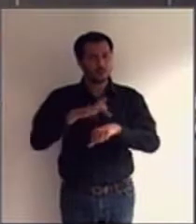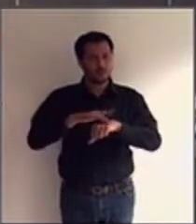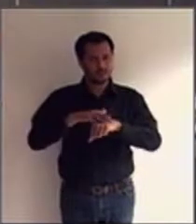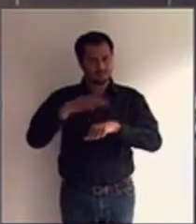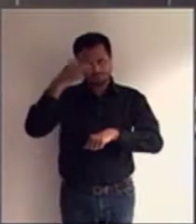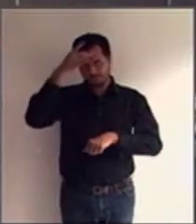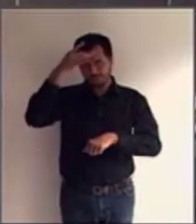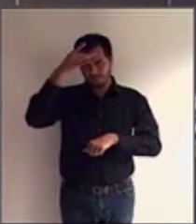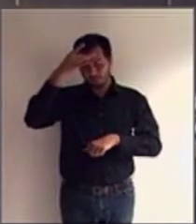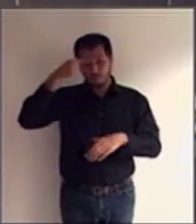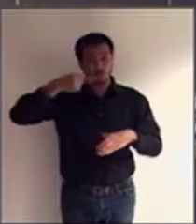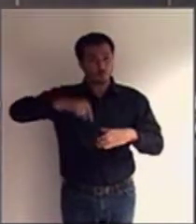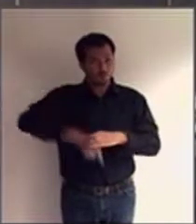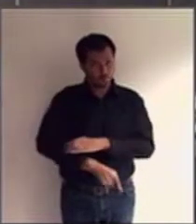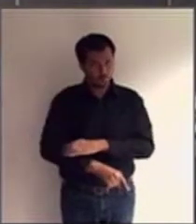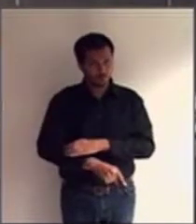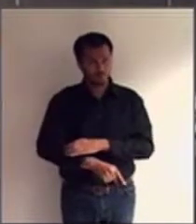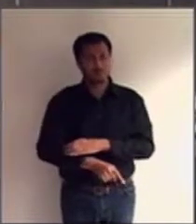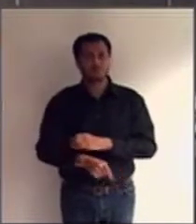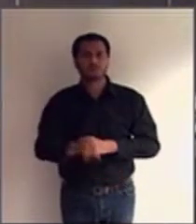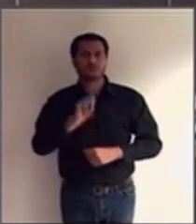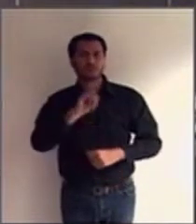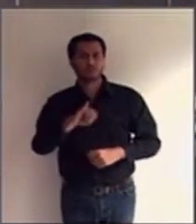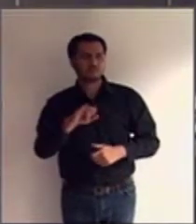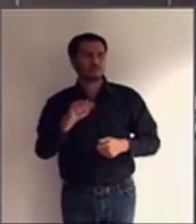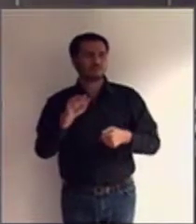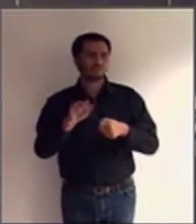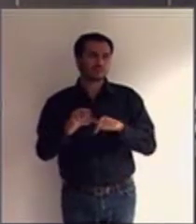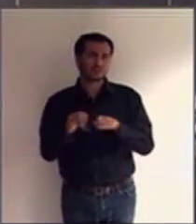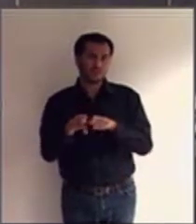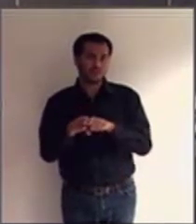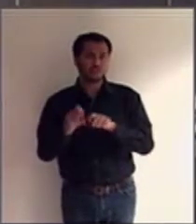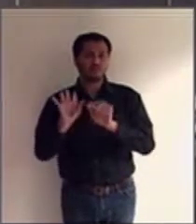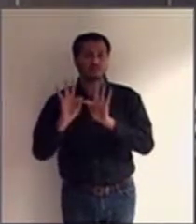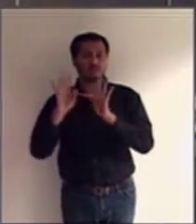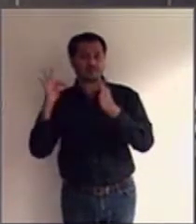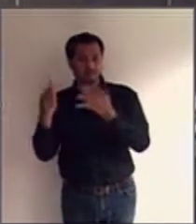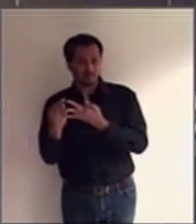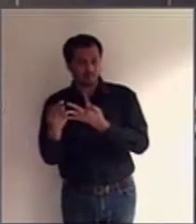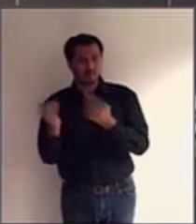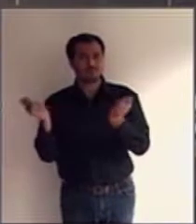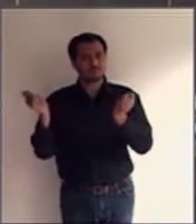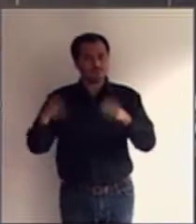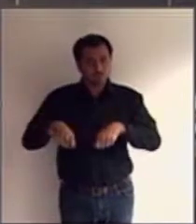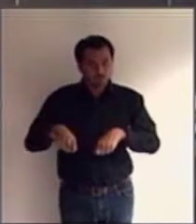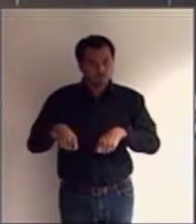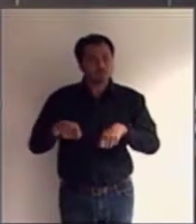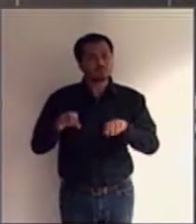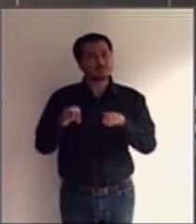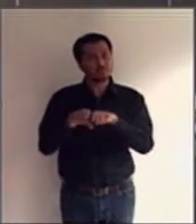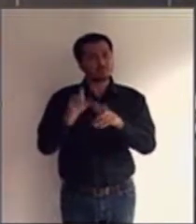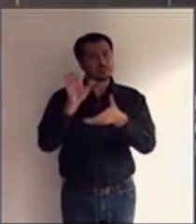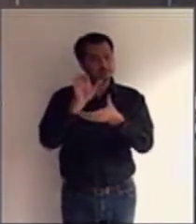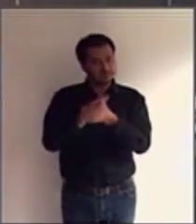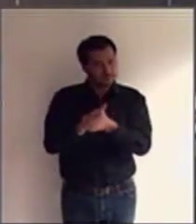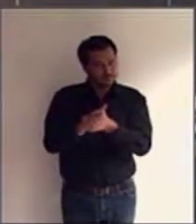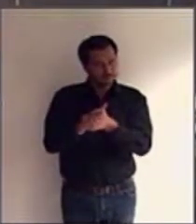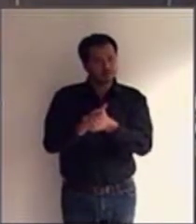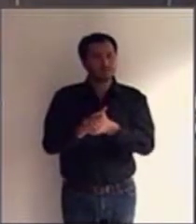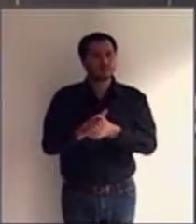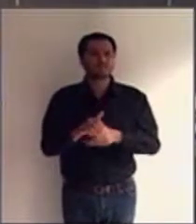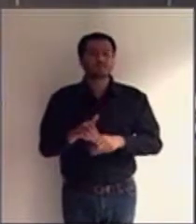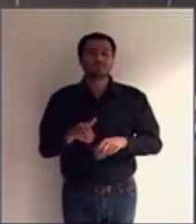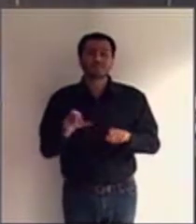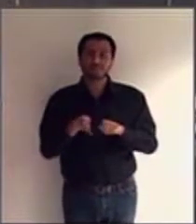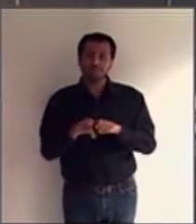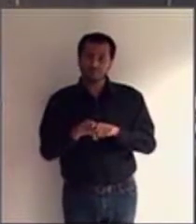existirem ou não promoverem a interdição os pais, os tutores ou cônjuge, bem como qualquer parente, ou